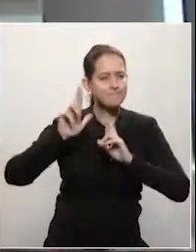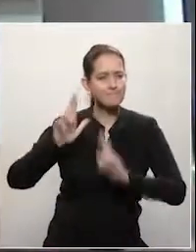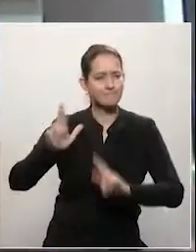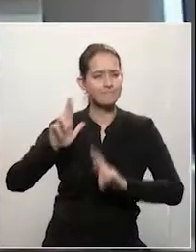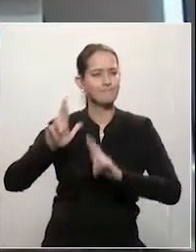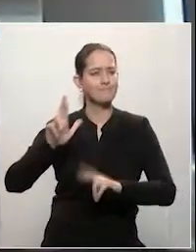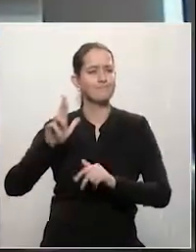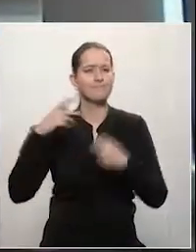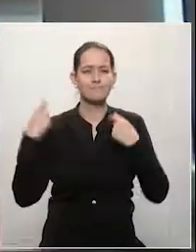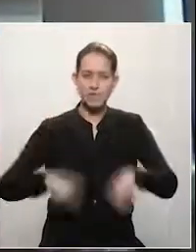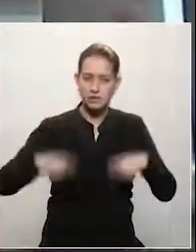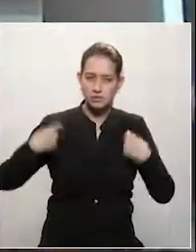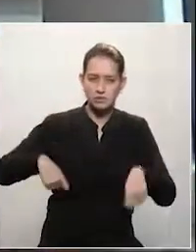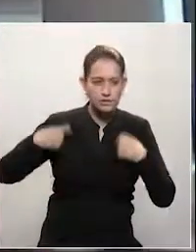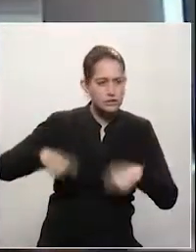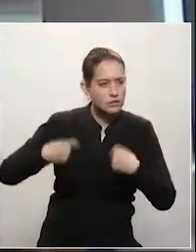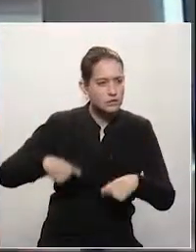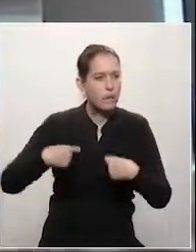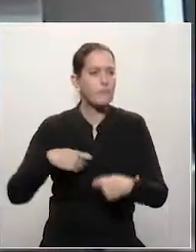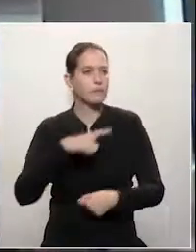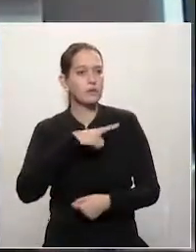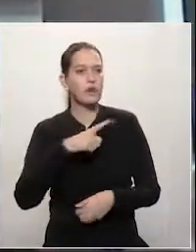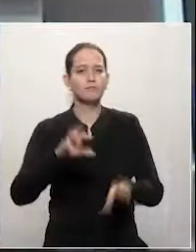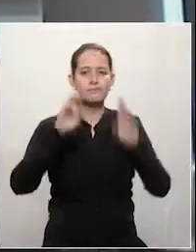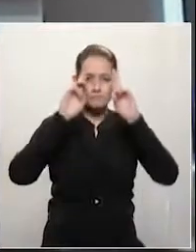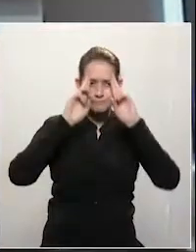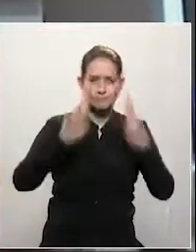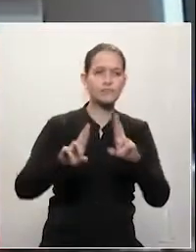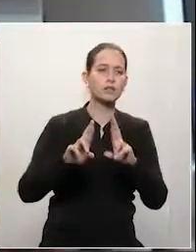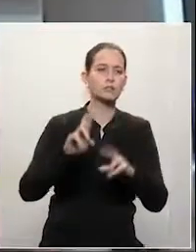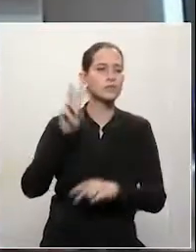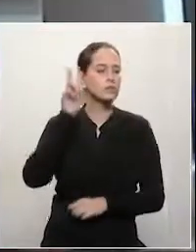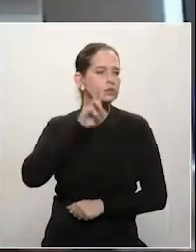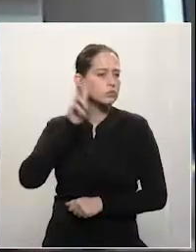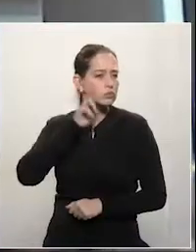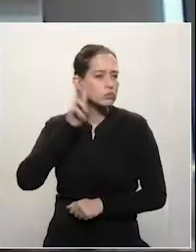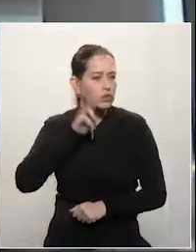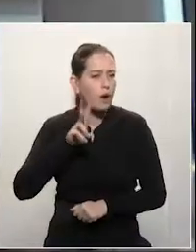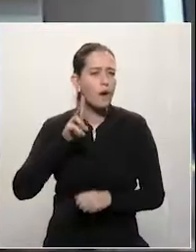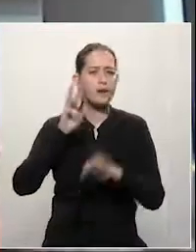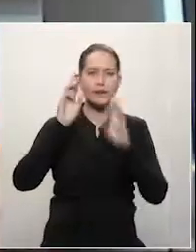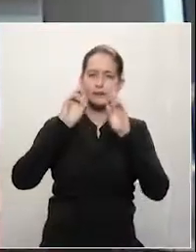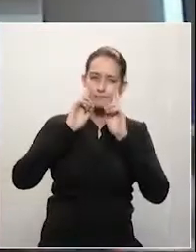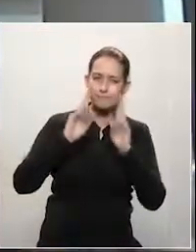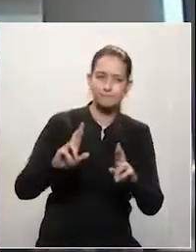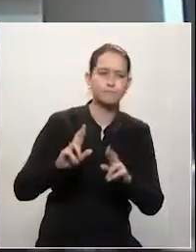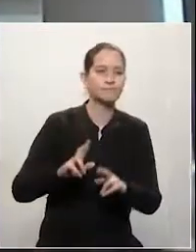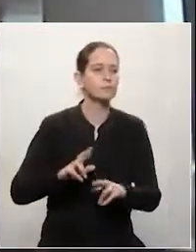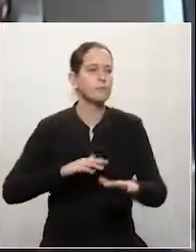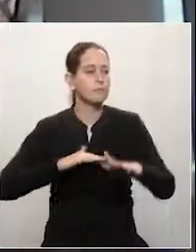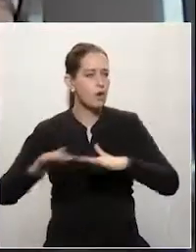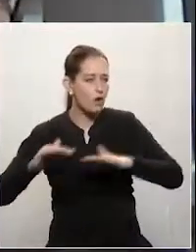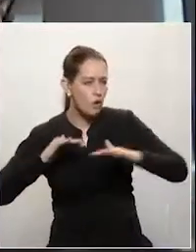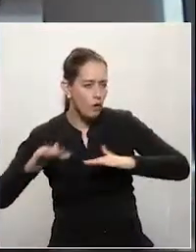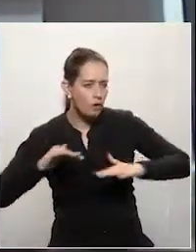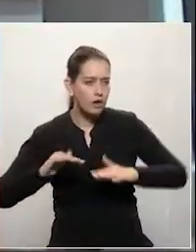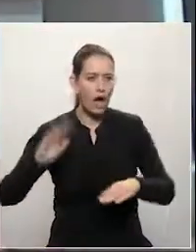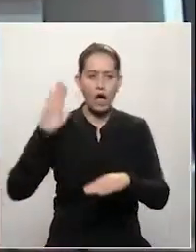Brasil um respeito pela história, um respeito por aqueles momentos que foram diferenciais,